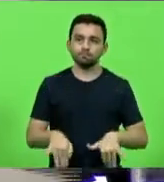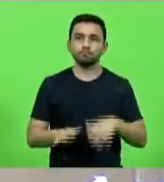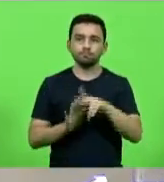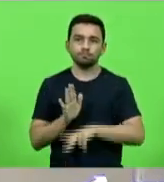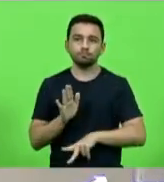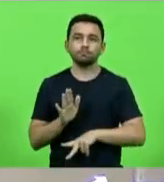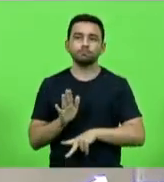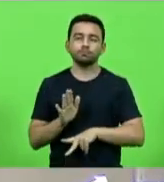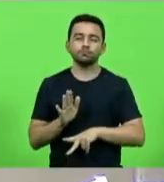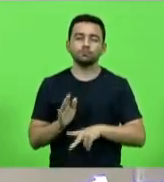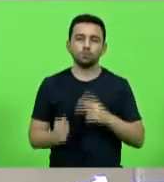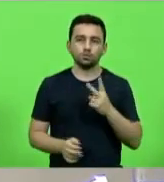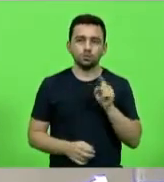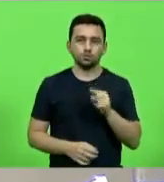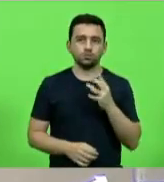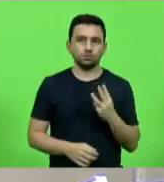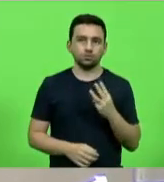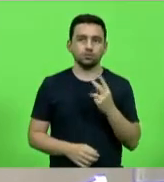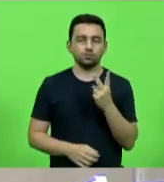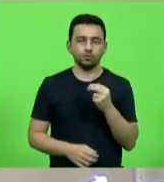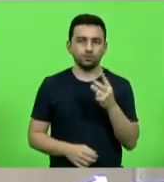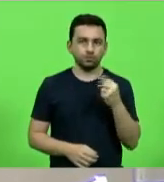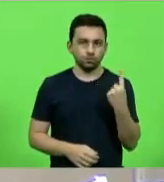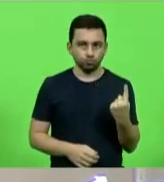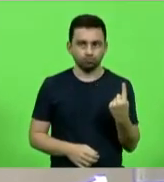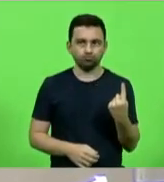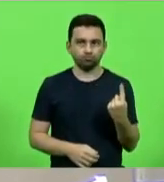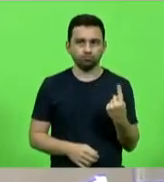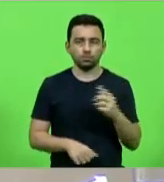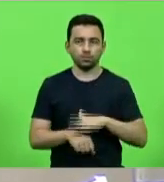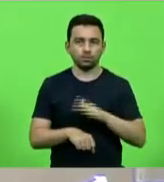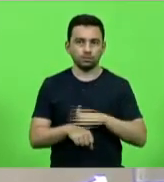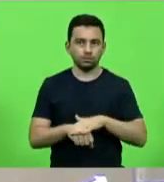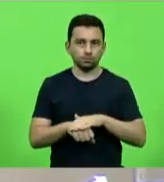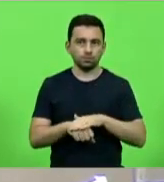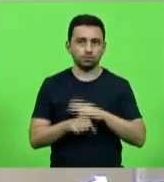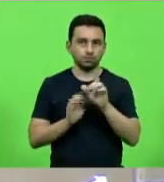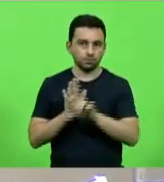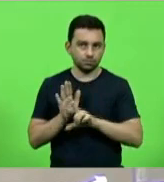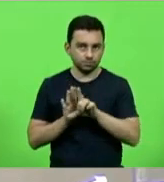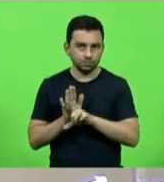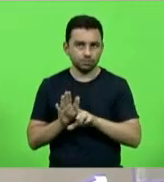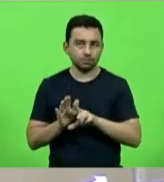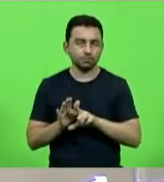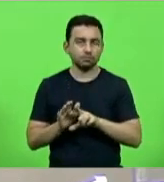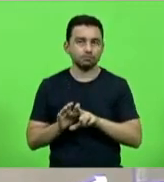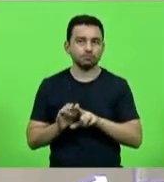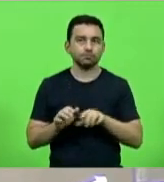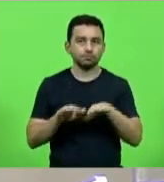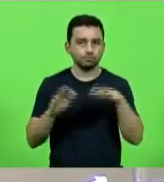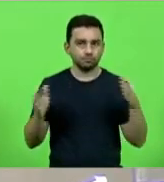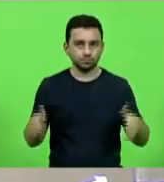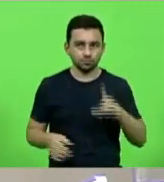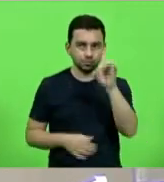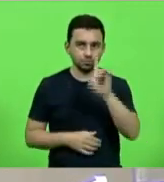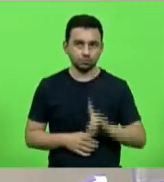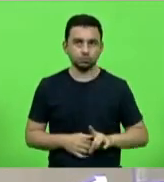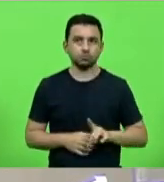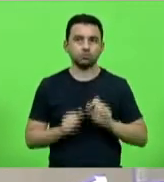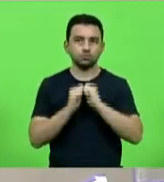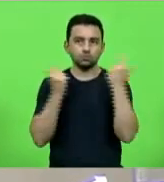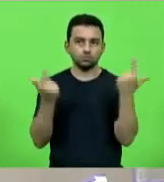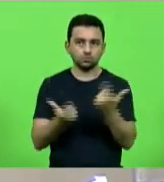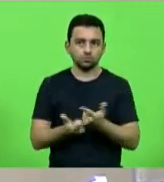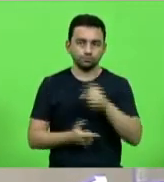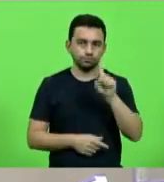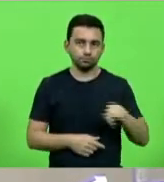número 2.3 de 2021, origem legislativa, autor, mesa diretora da Assembleia Legislativa. Fica assustada